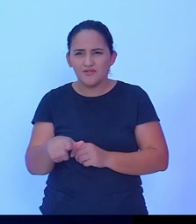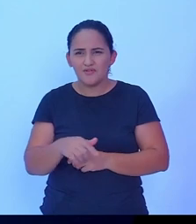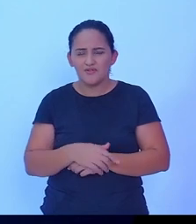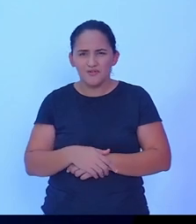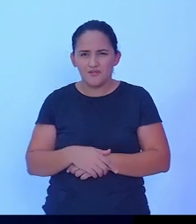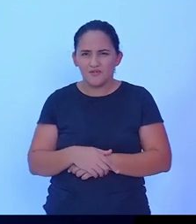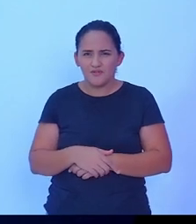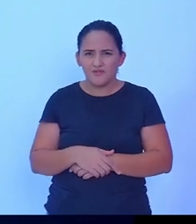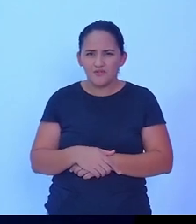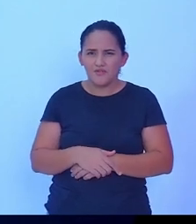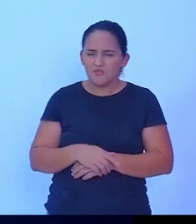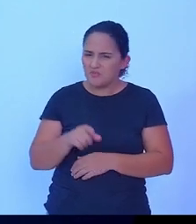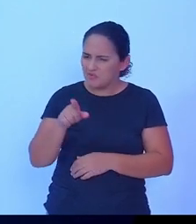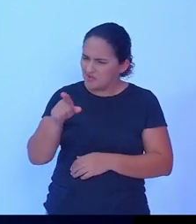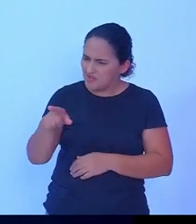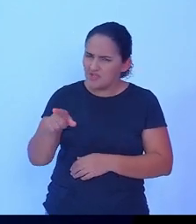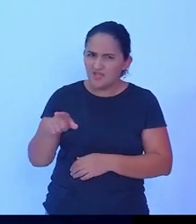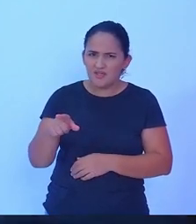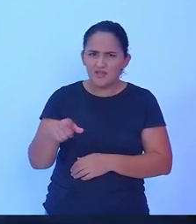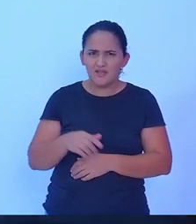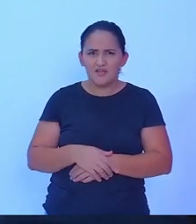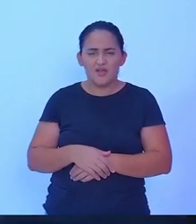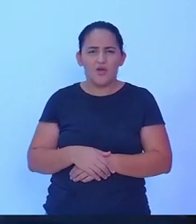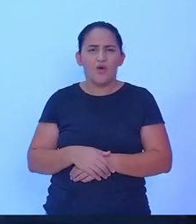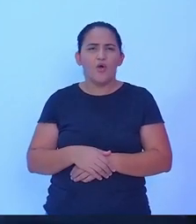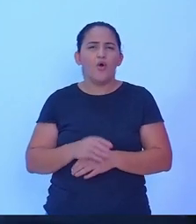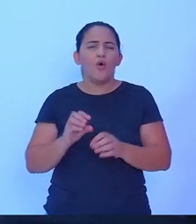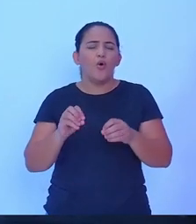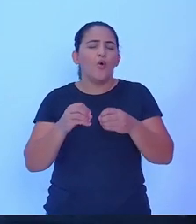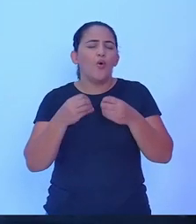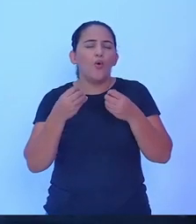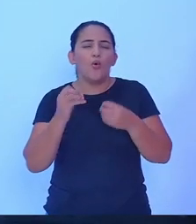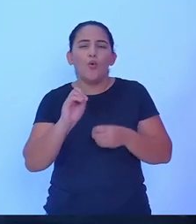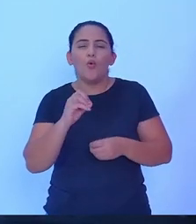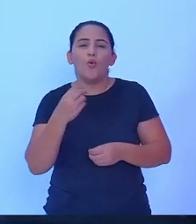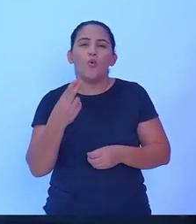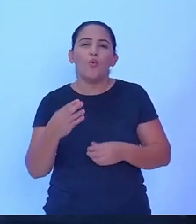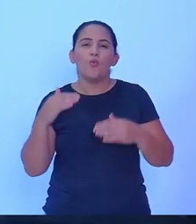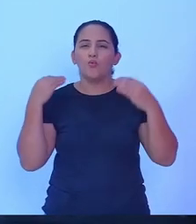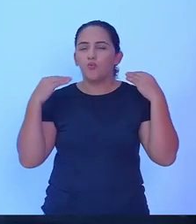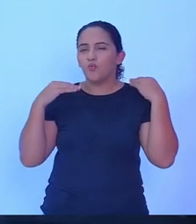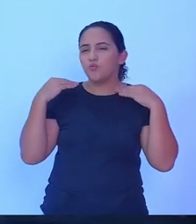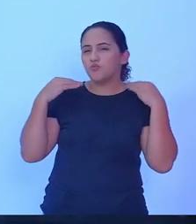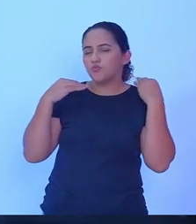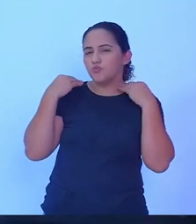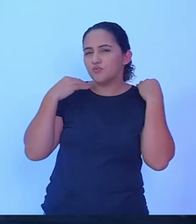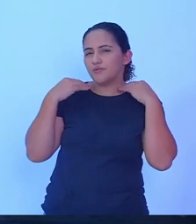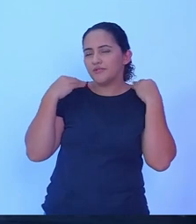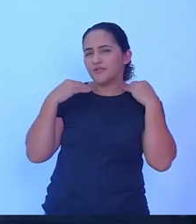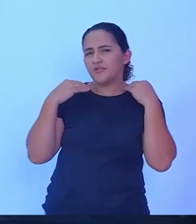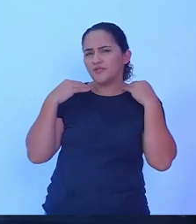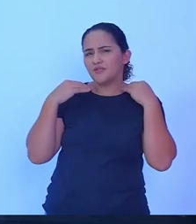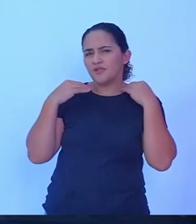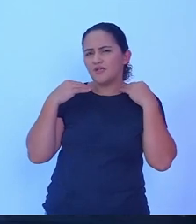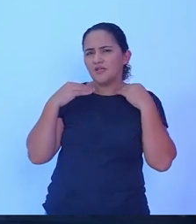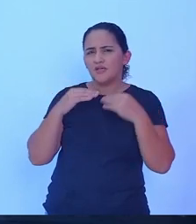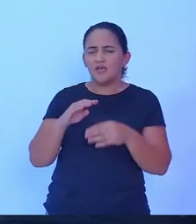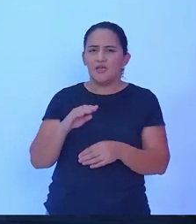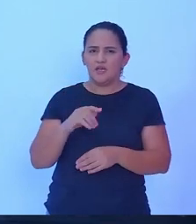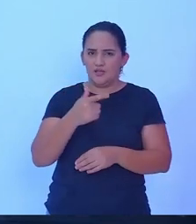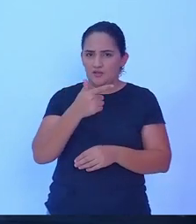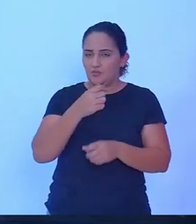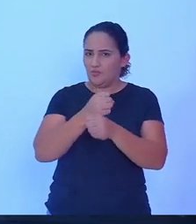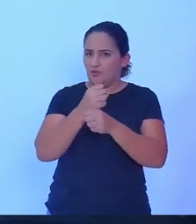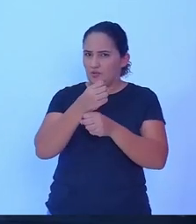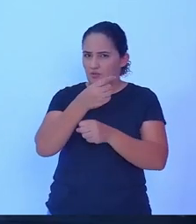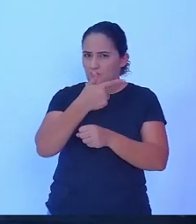se o senhor ou a sua candidata a prefeito no pleito de 2026, no próximo pleito, vocês têm intenção de ser candidatos a